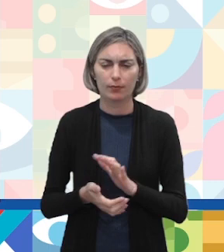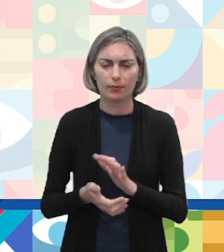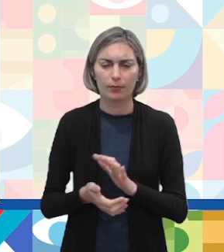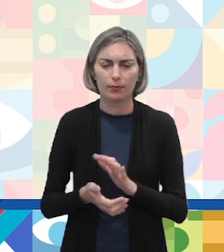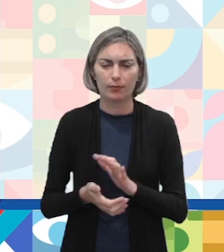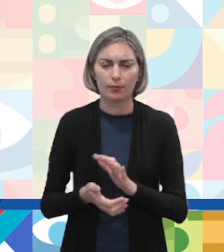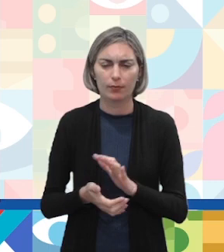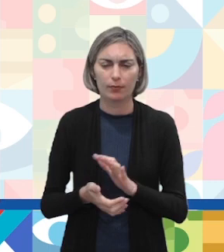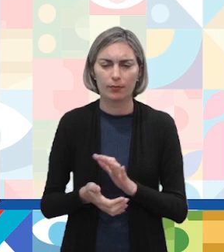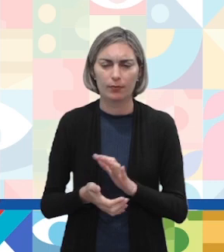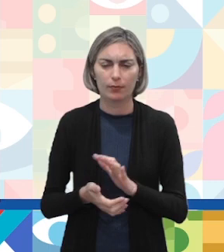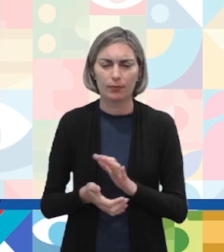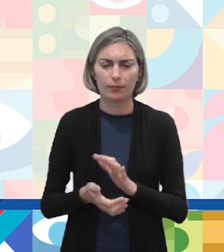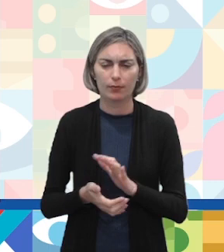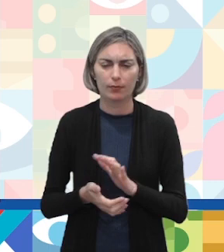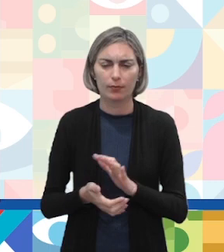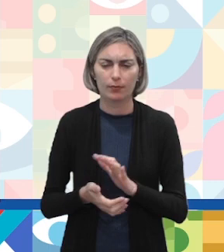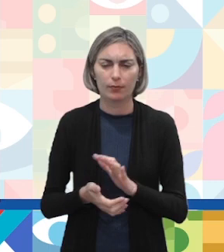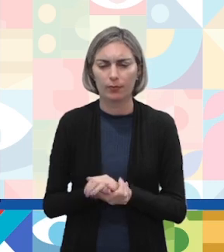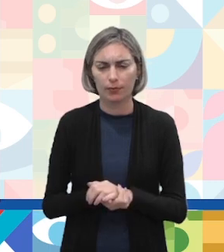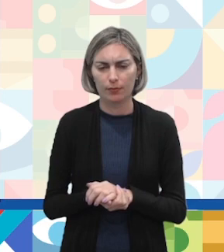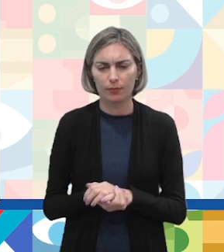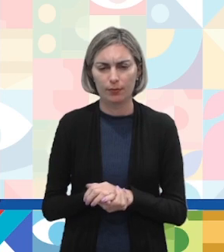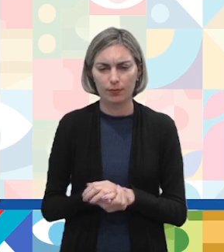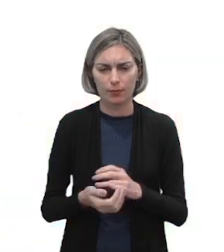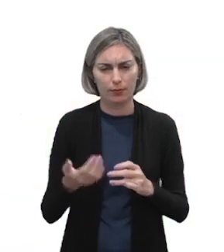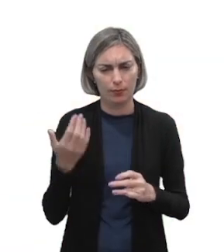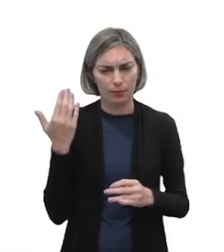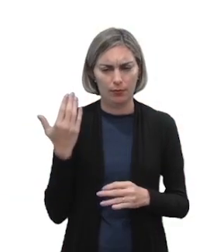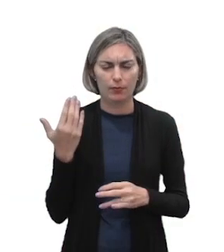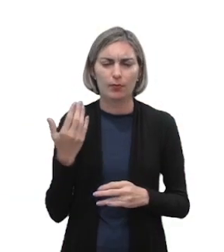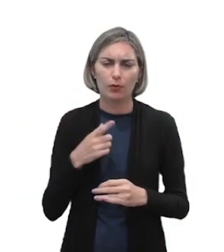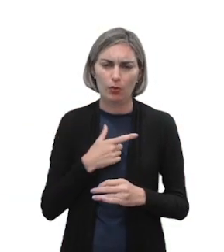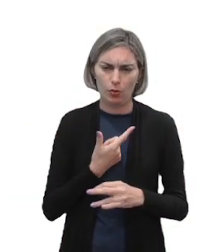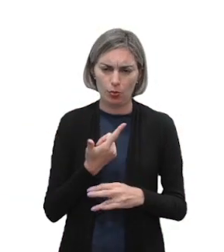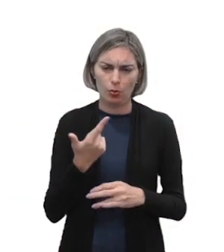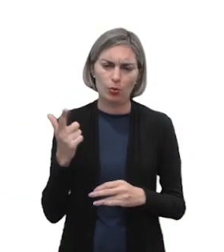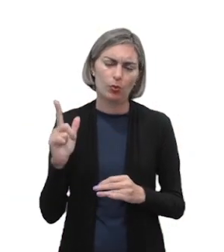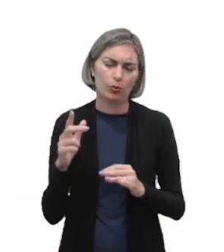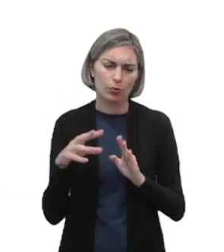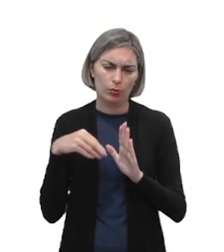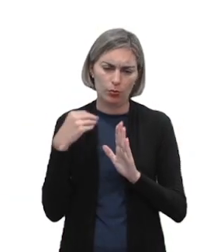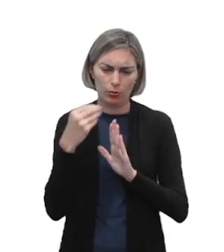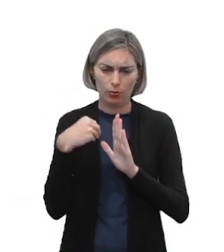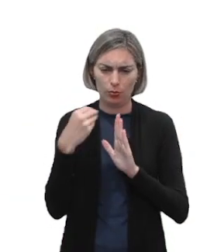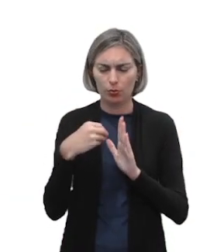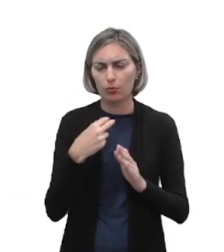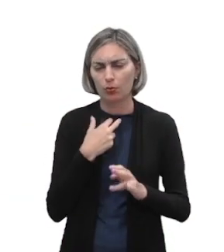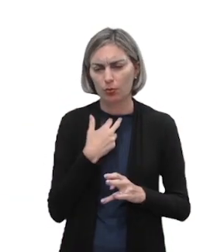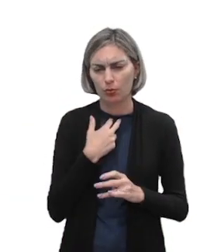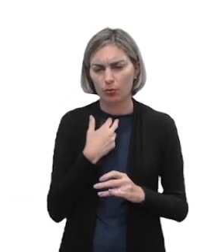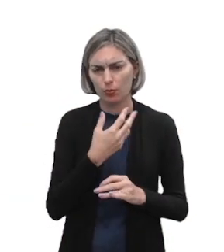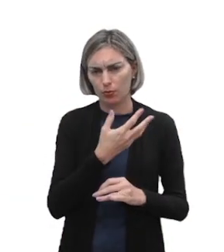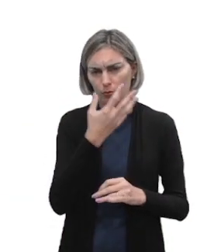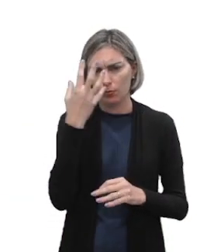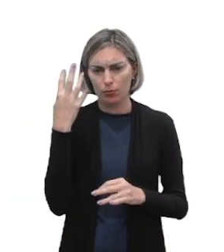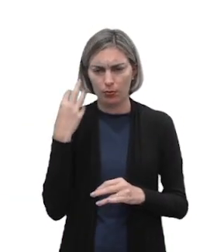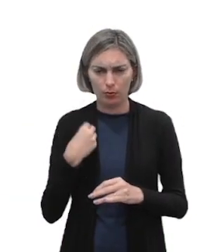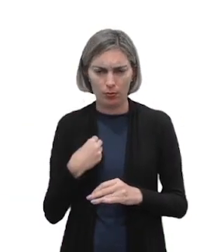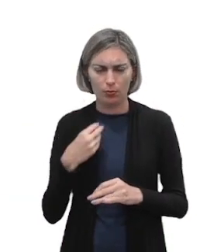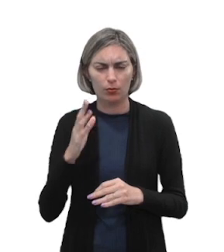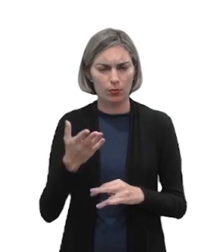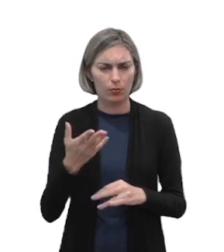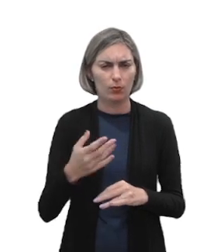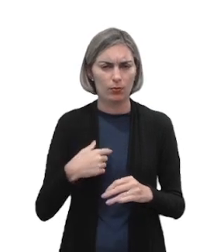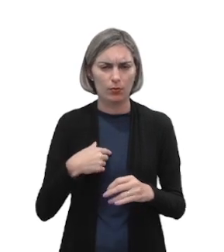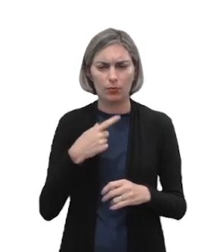camisa preta, olha diretamente para a câmera e... E outro designer, que a gente não pode esquecer da história, que esse